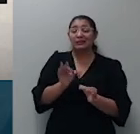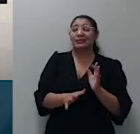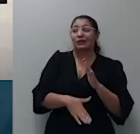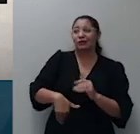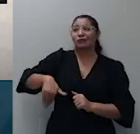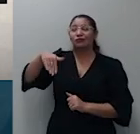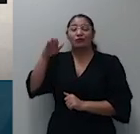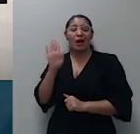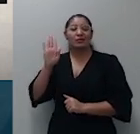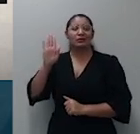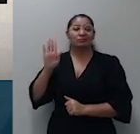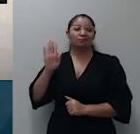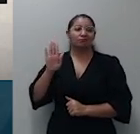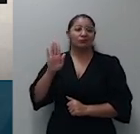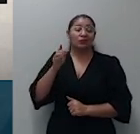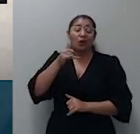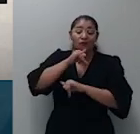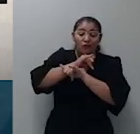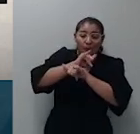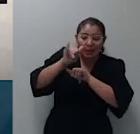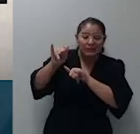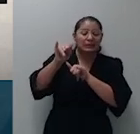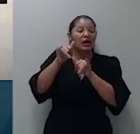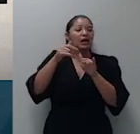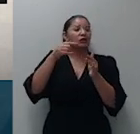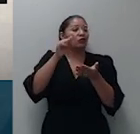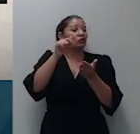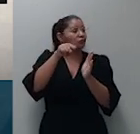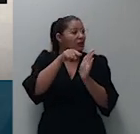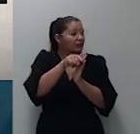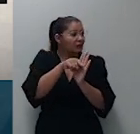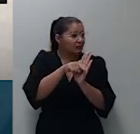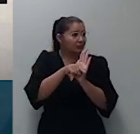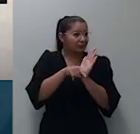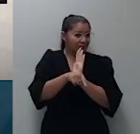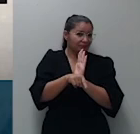mencionado laudo ao juiz da causa fazer